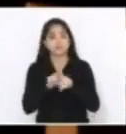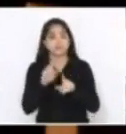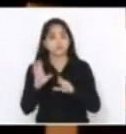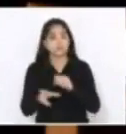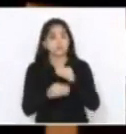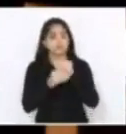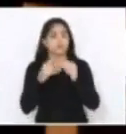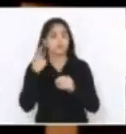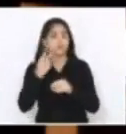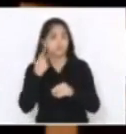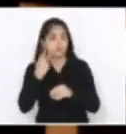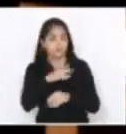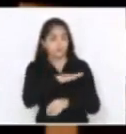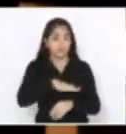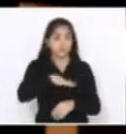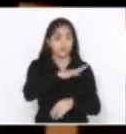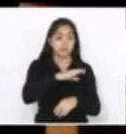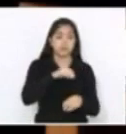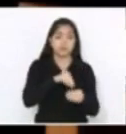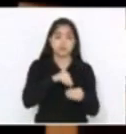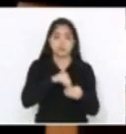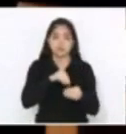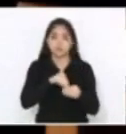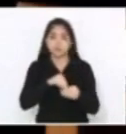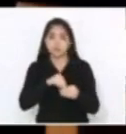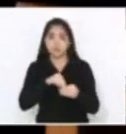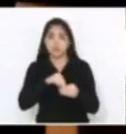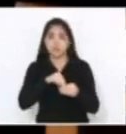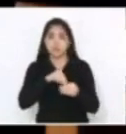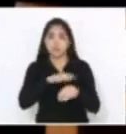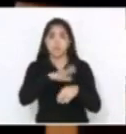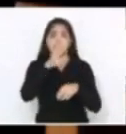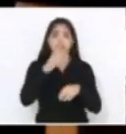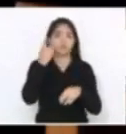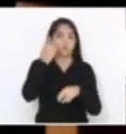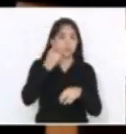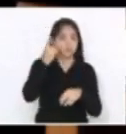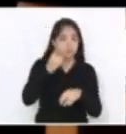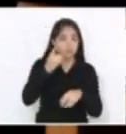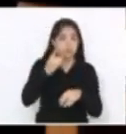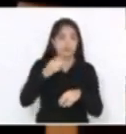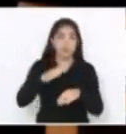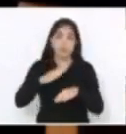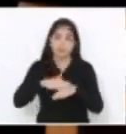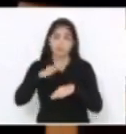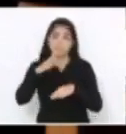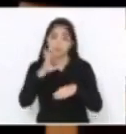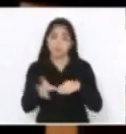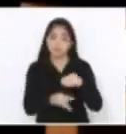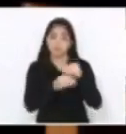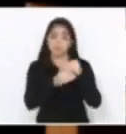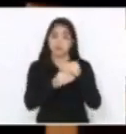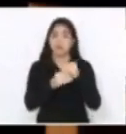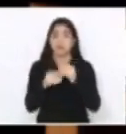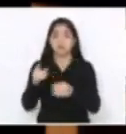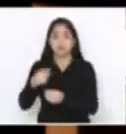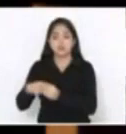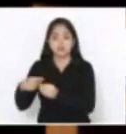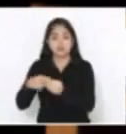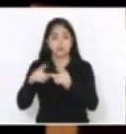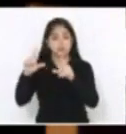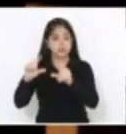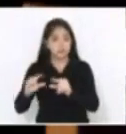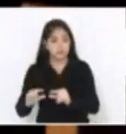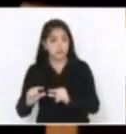município ou a região que tem mais parlamentares vai ter mais emendas e as regiões, os municípios que tem menos, poderíamos inclusive